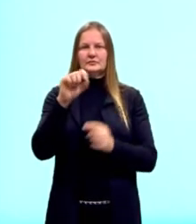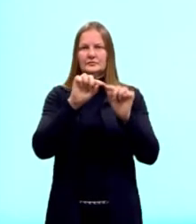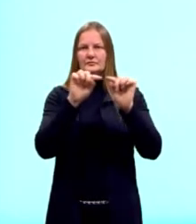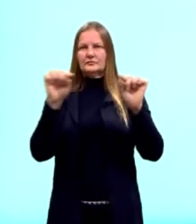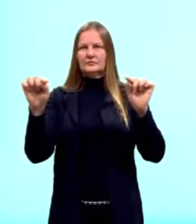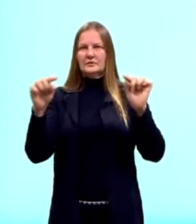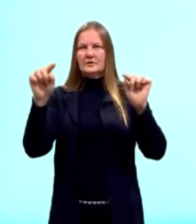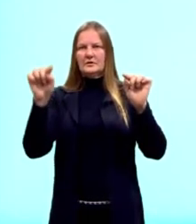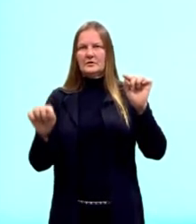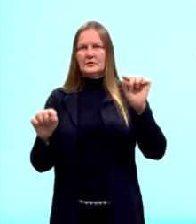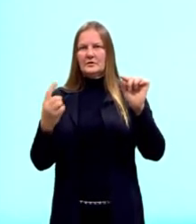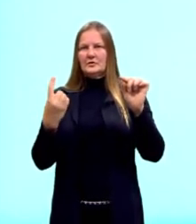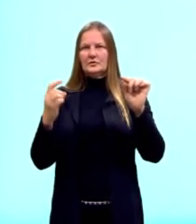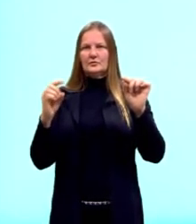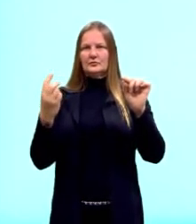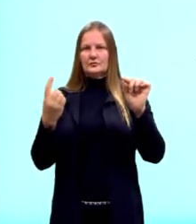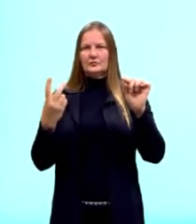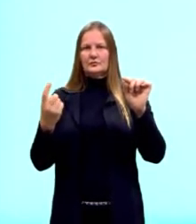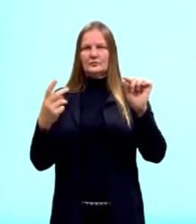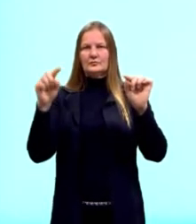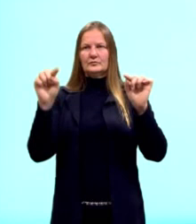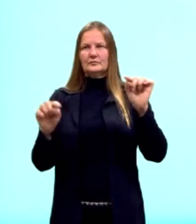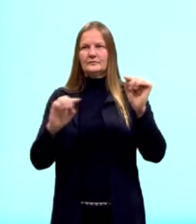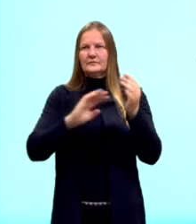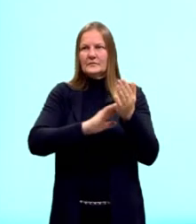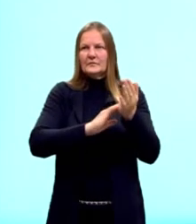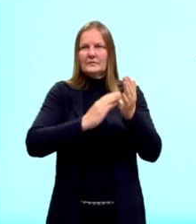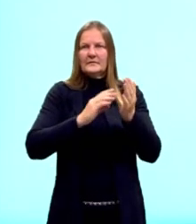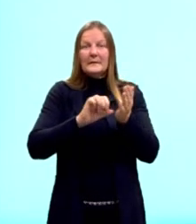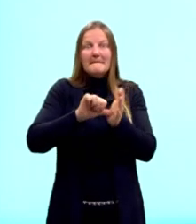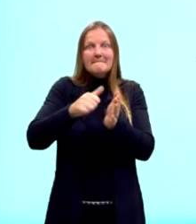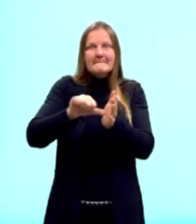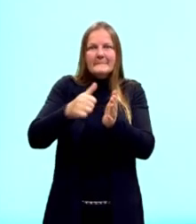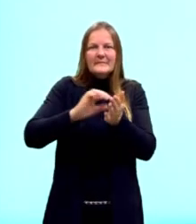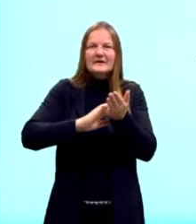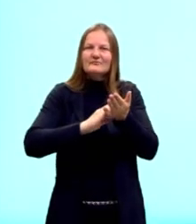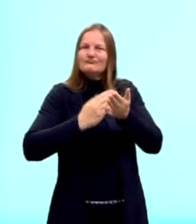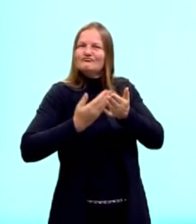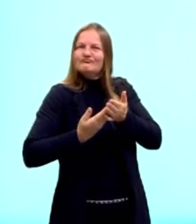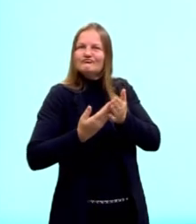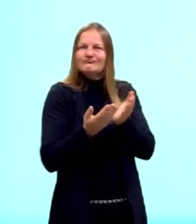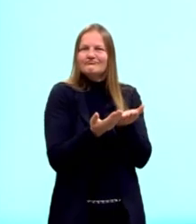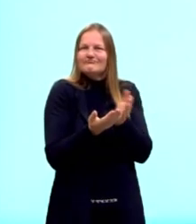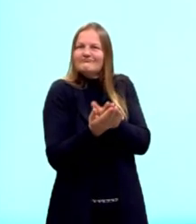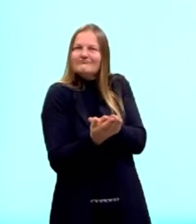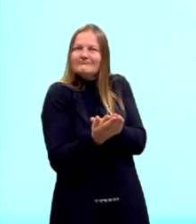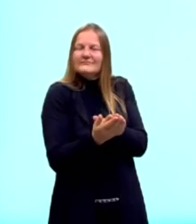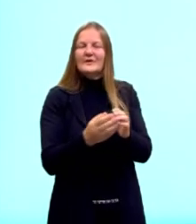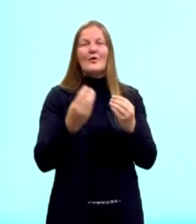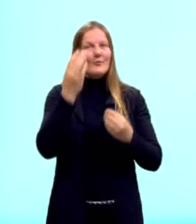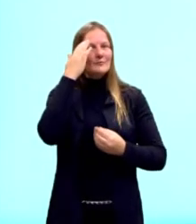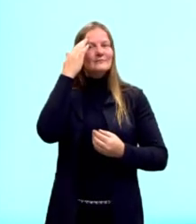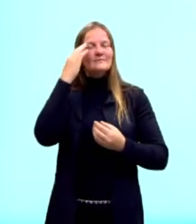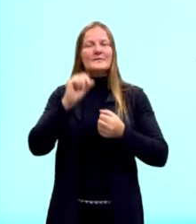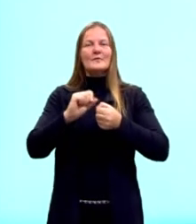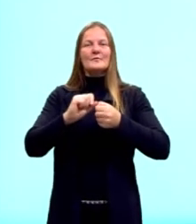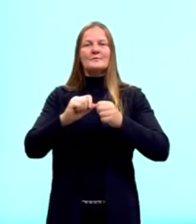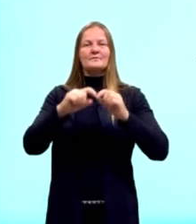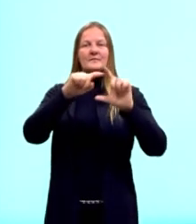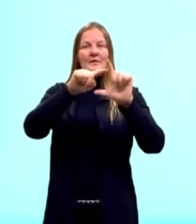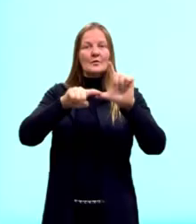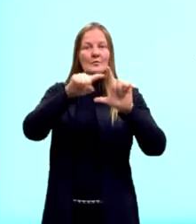e 12 centímetros. E aqui foi feita a primeira dobradura. Como nós sabemos, então, que os ângulos